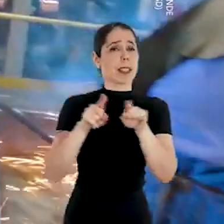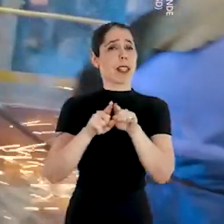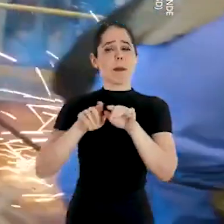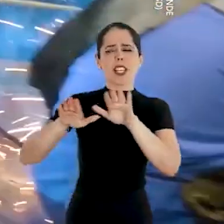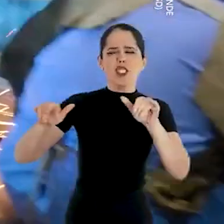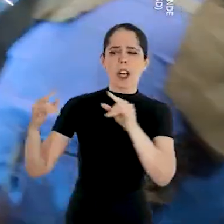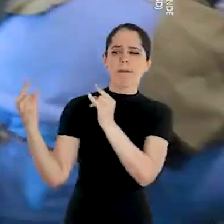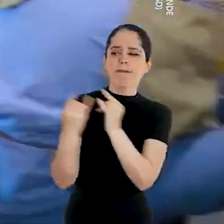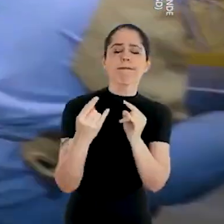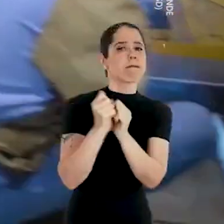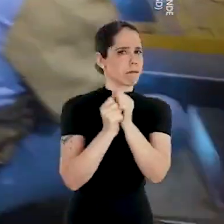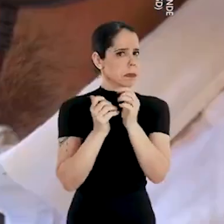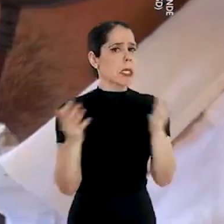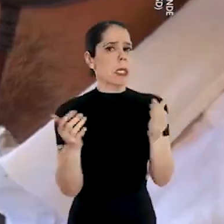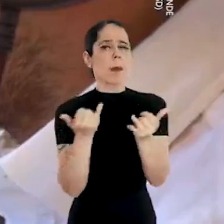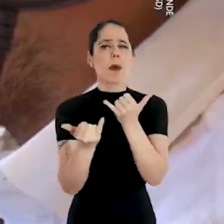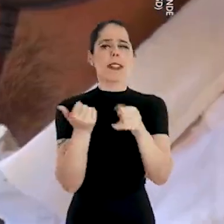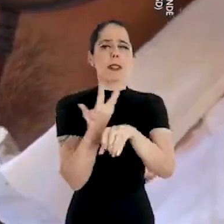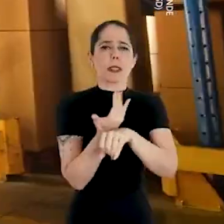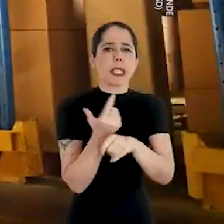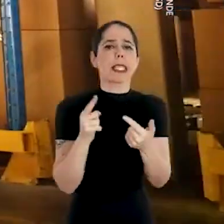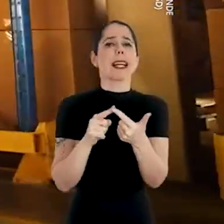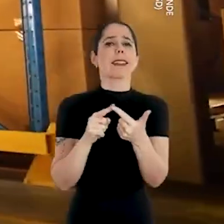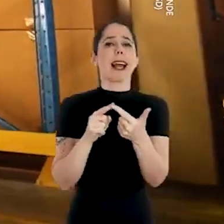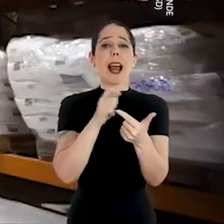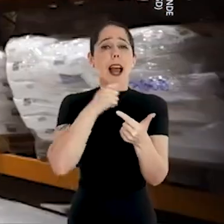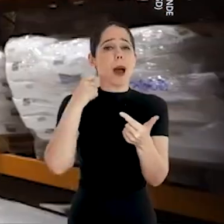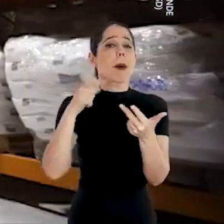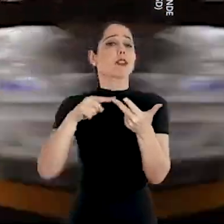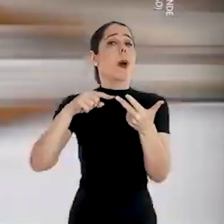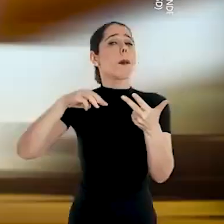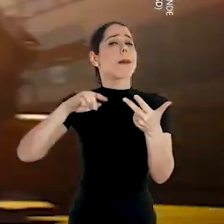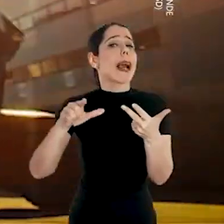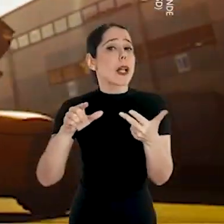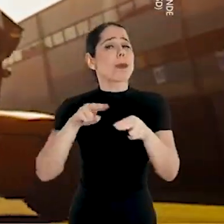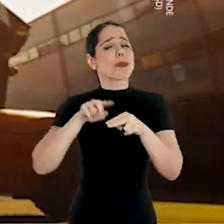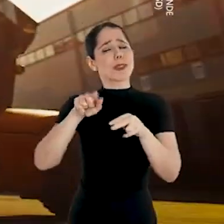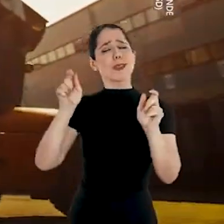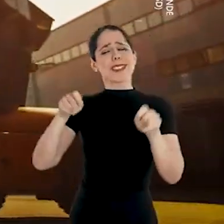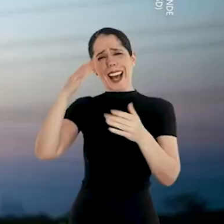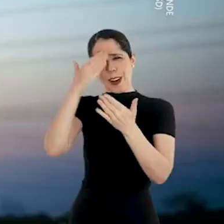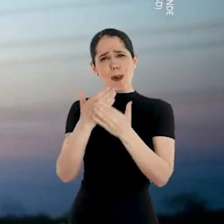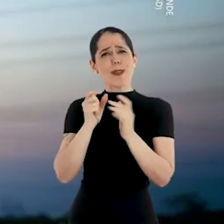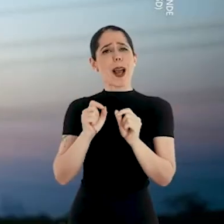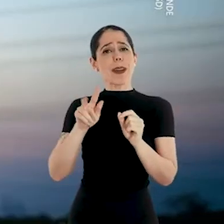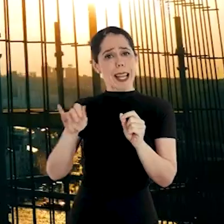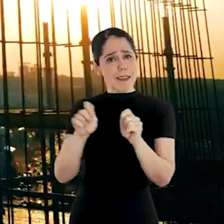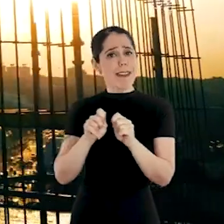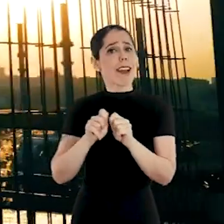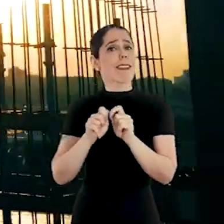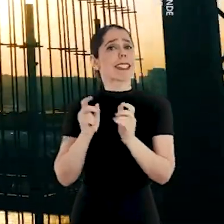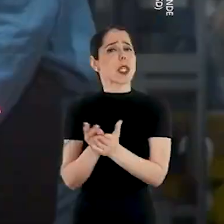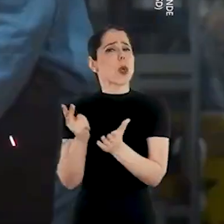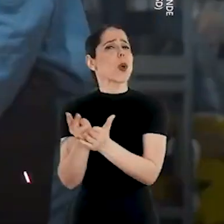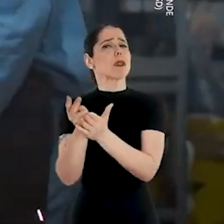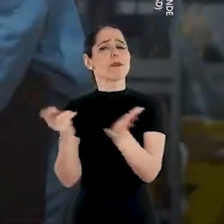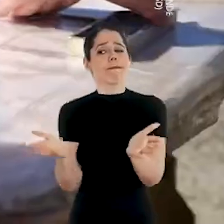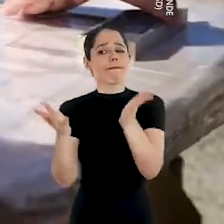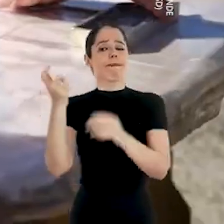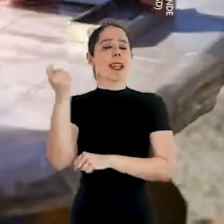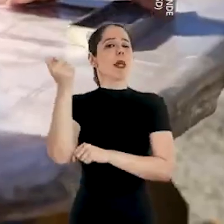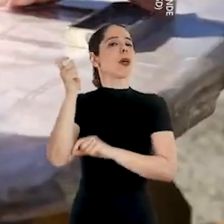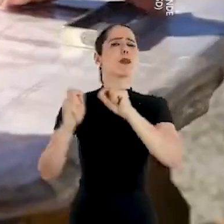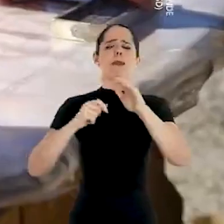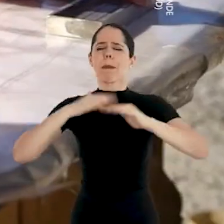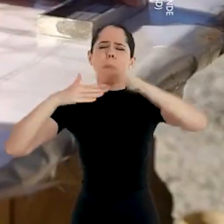atraiu grandes empresas como Santander, Amazon e Magalu. Por isso, você pode confiar que ele vai continuar fazendo